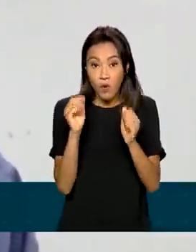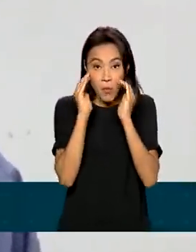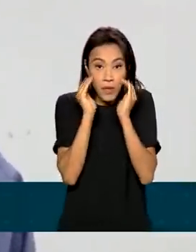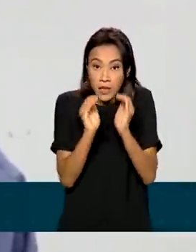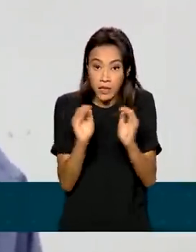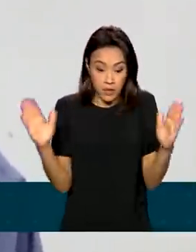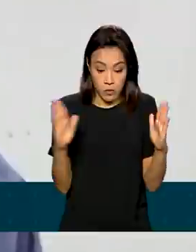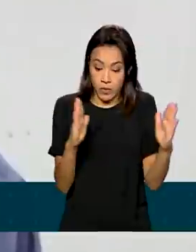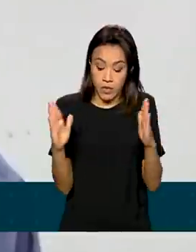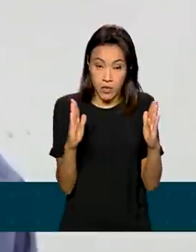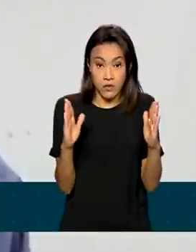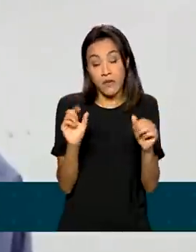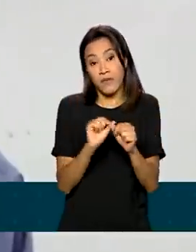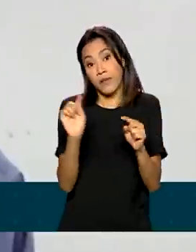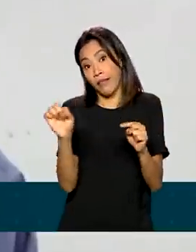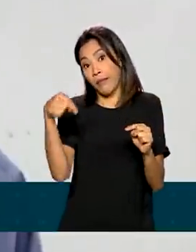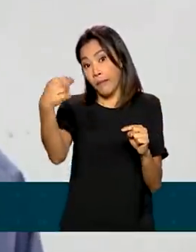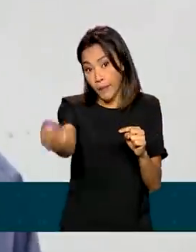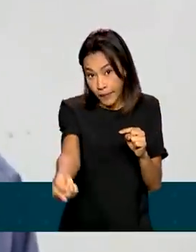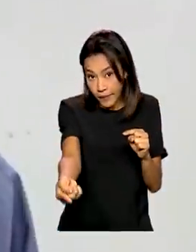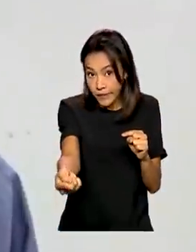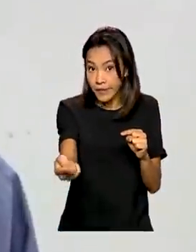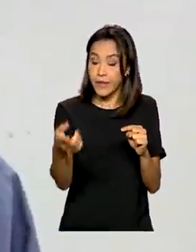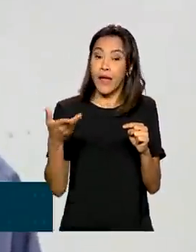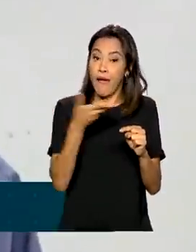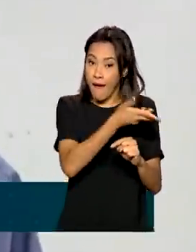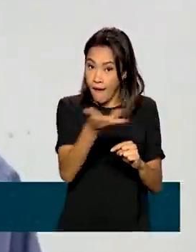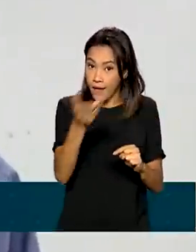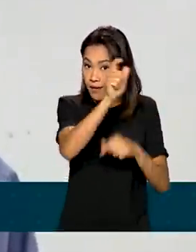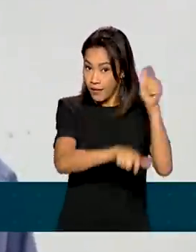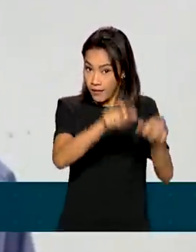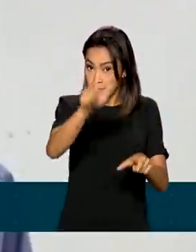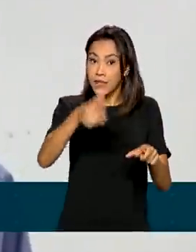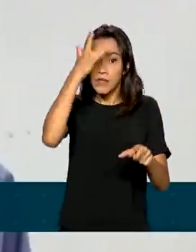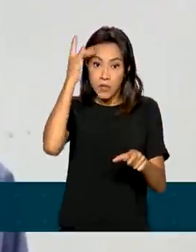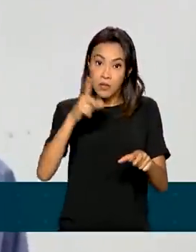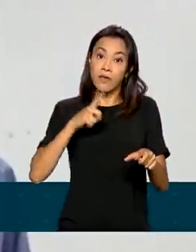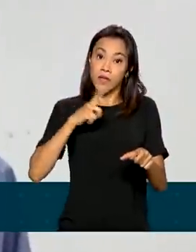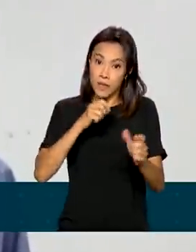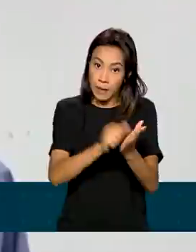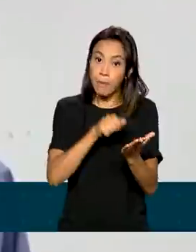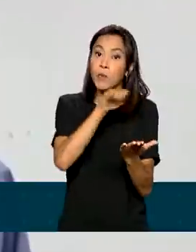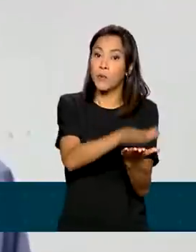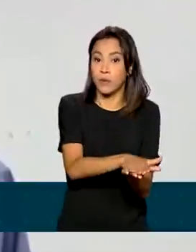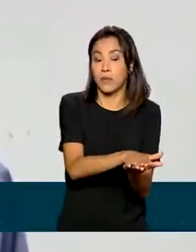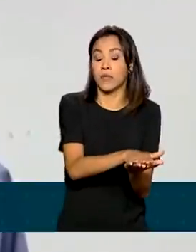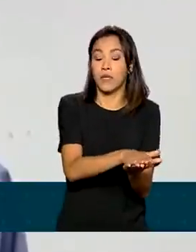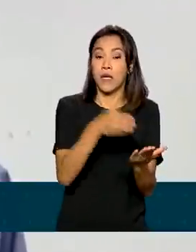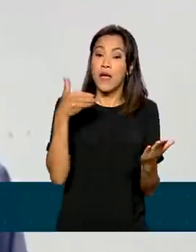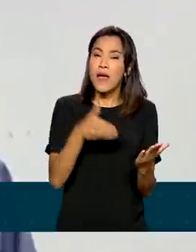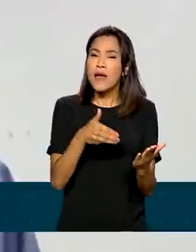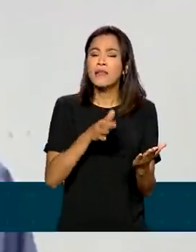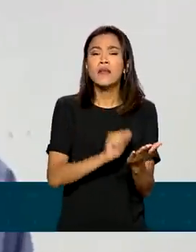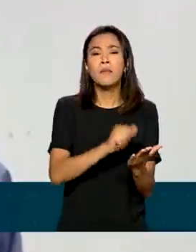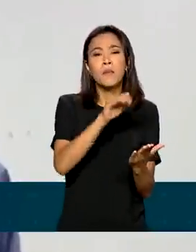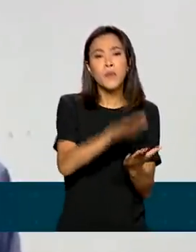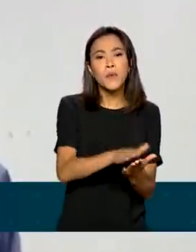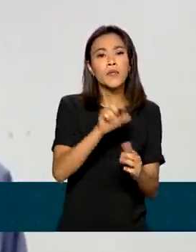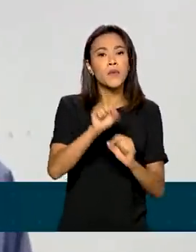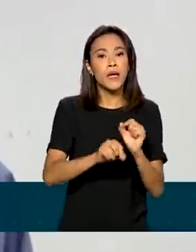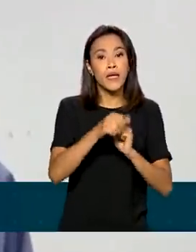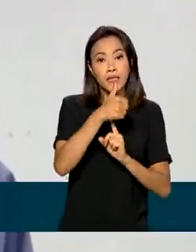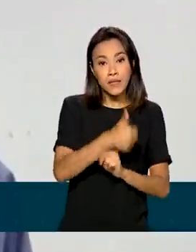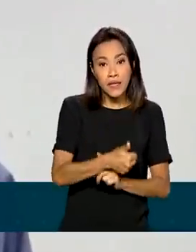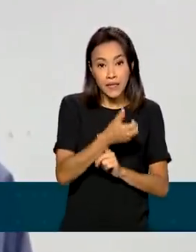para regularizar o CPF ou não, elas estarão sujeitas a uma multa. Essa multa, ela é no mínimo de R